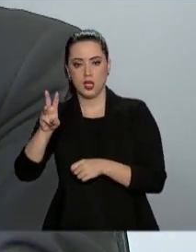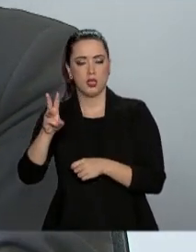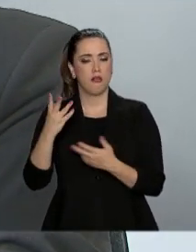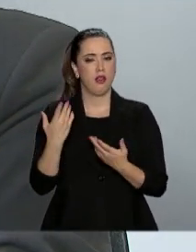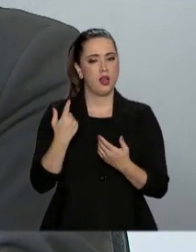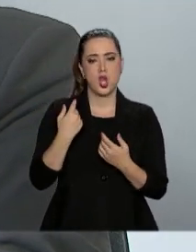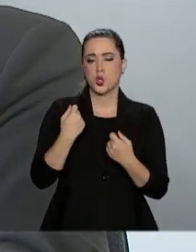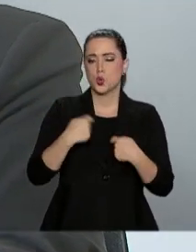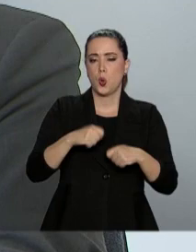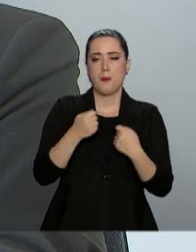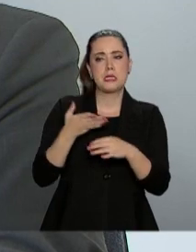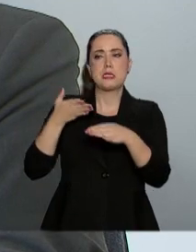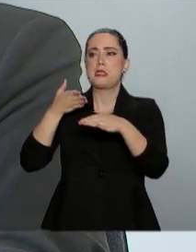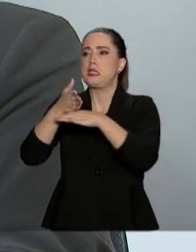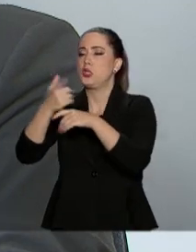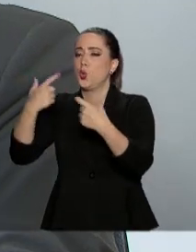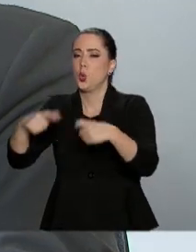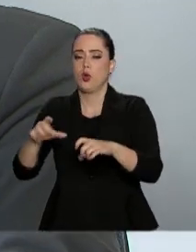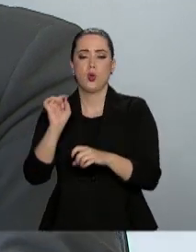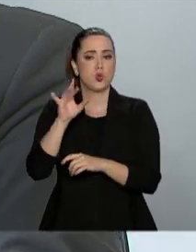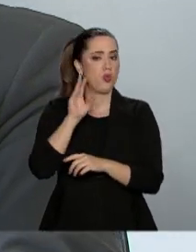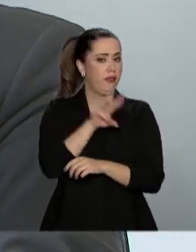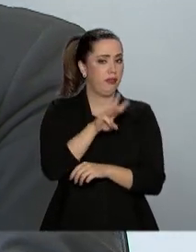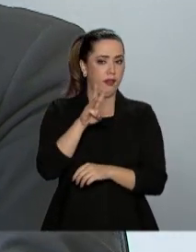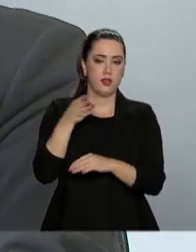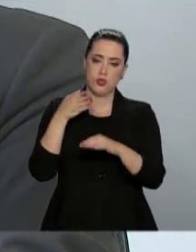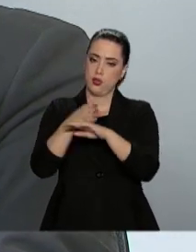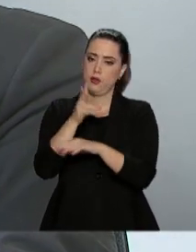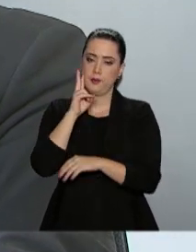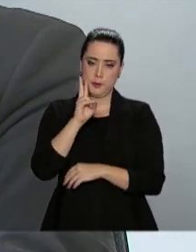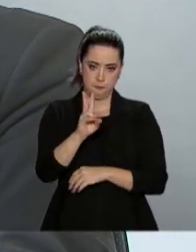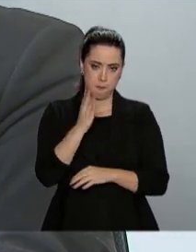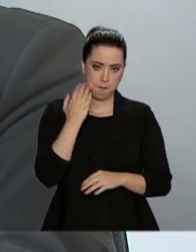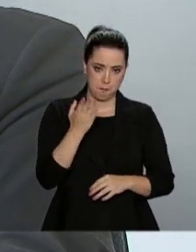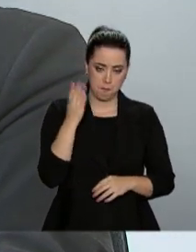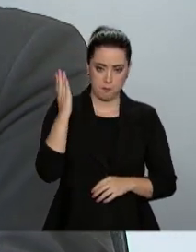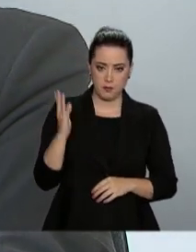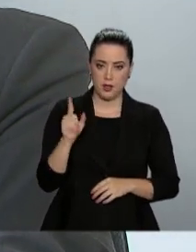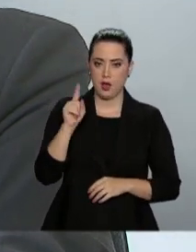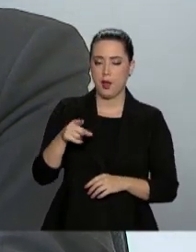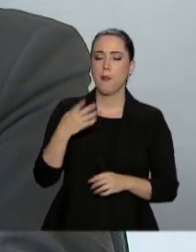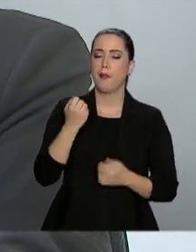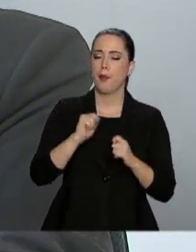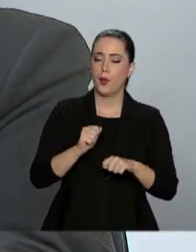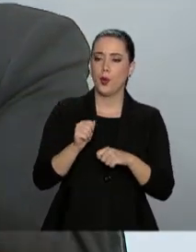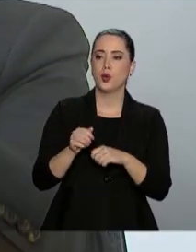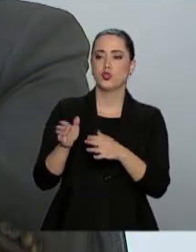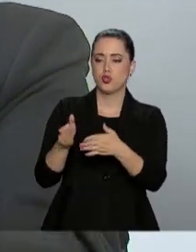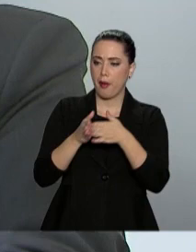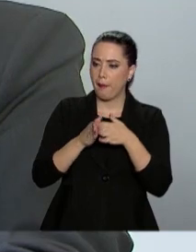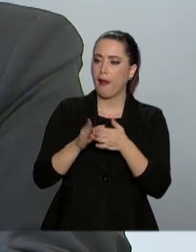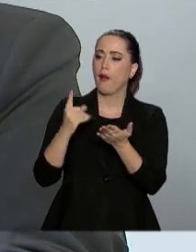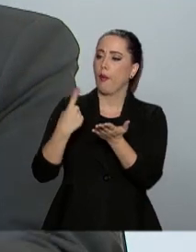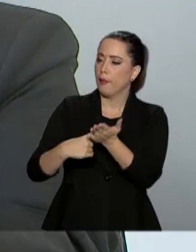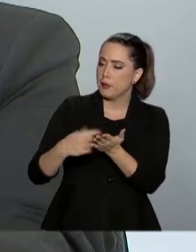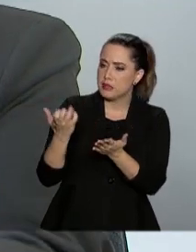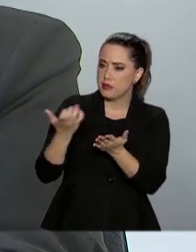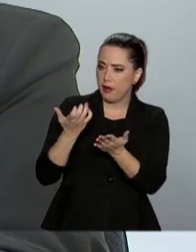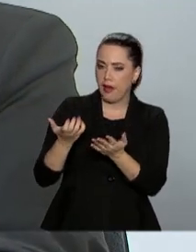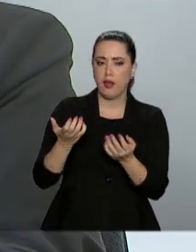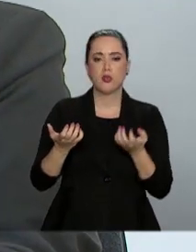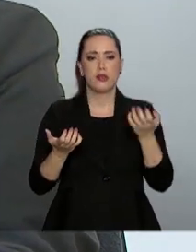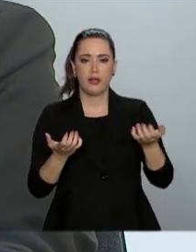perde tempo, ela entra na internet, faz a reclamação. E essa é uma plataforma de negociação, que permite colocar lá